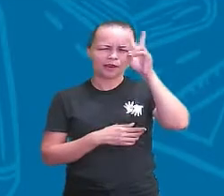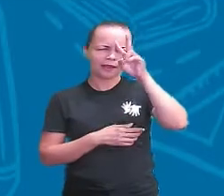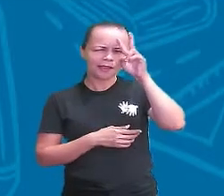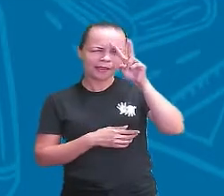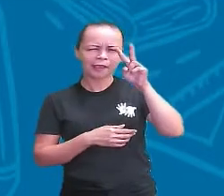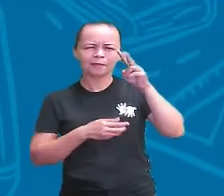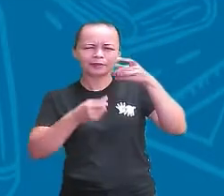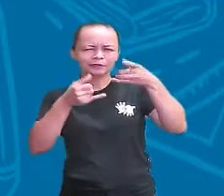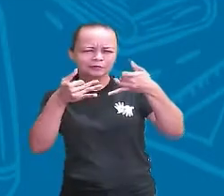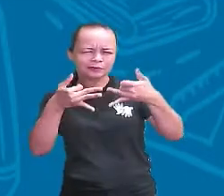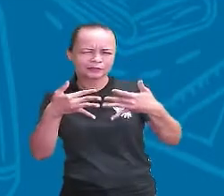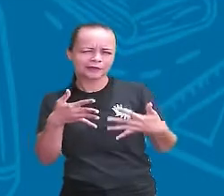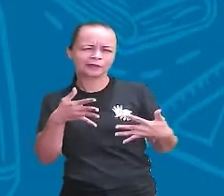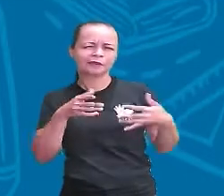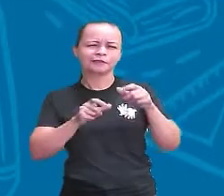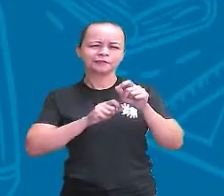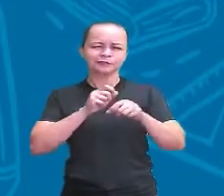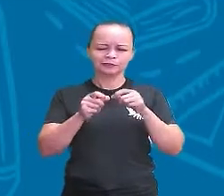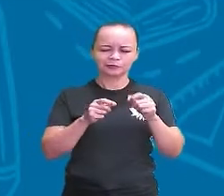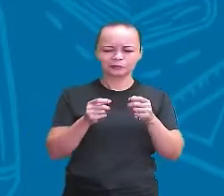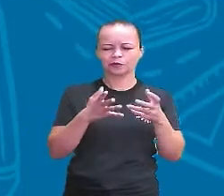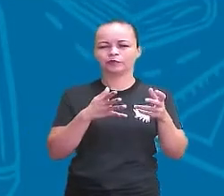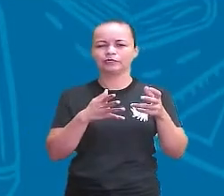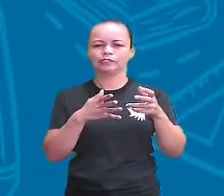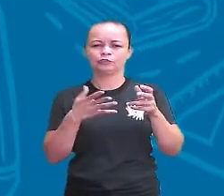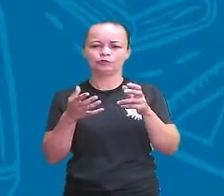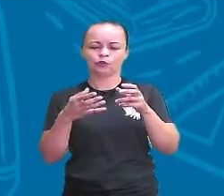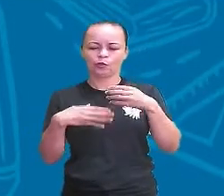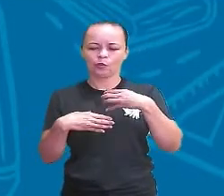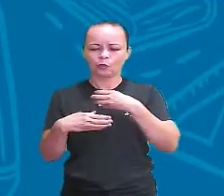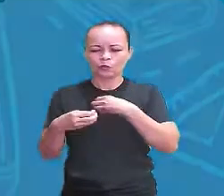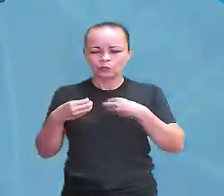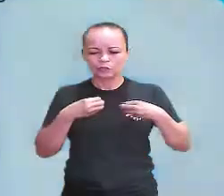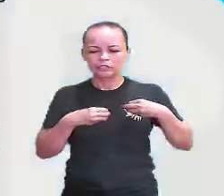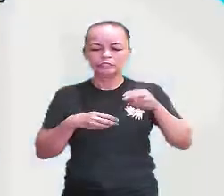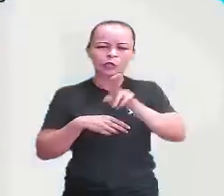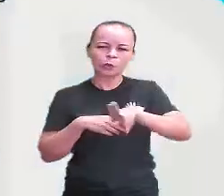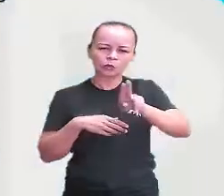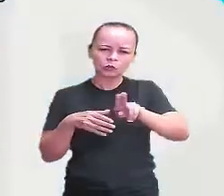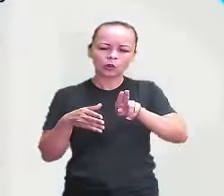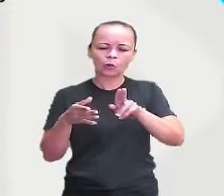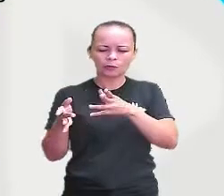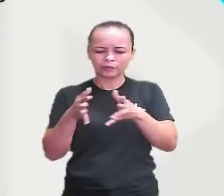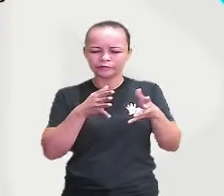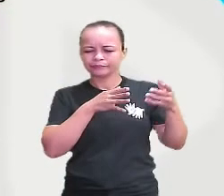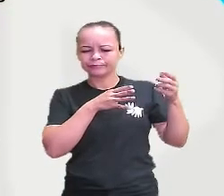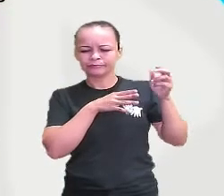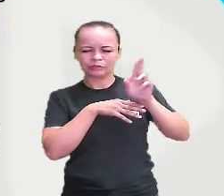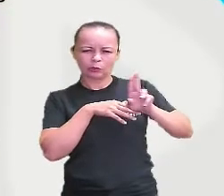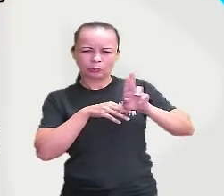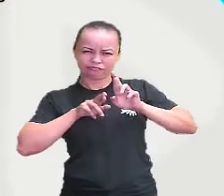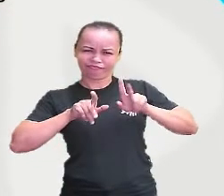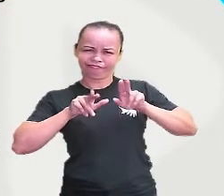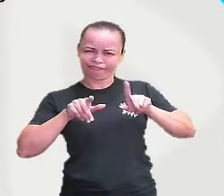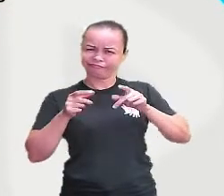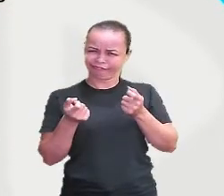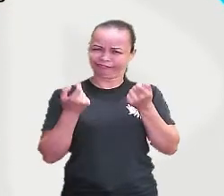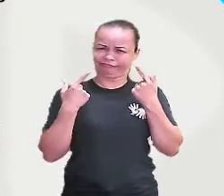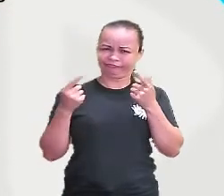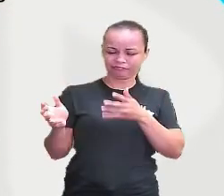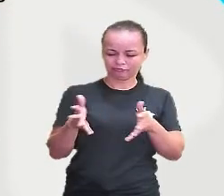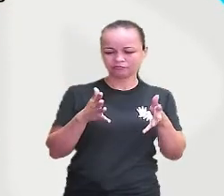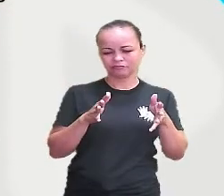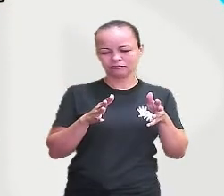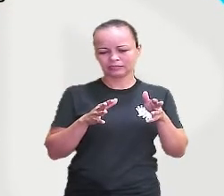órgãos que têm nomes estranhos? Olha só. Essa aí é a entrada, nesse desenho mostra a entrada da nossa orelha.